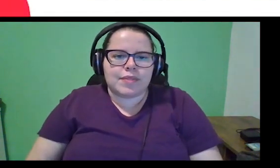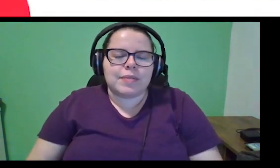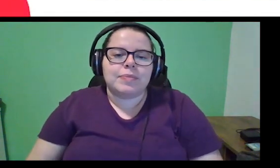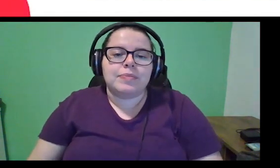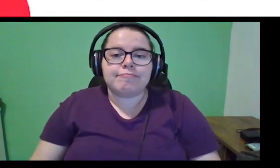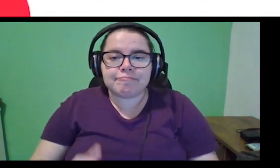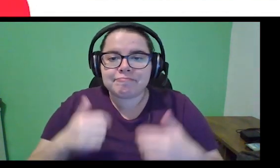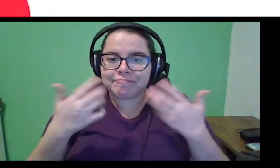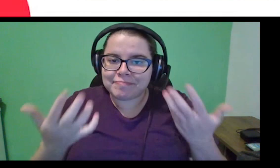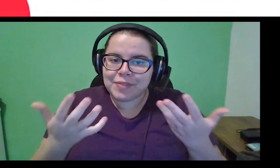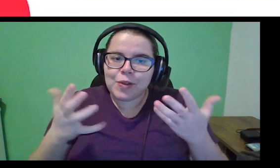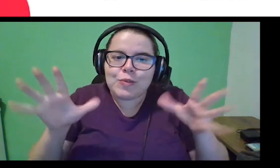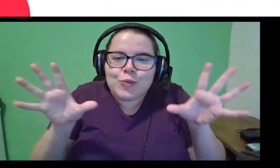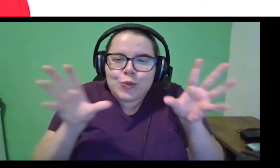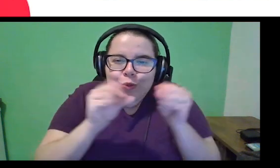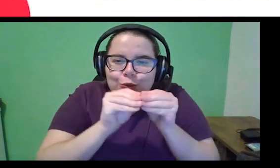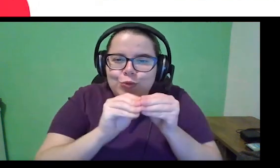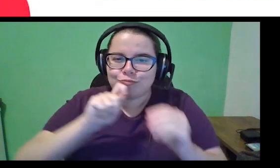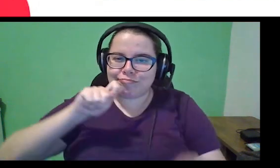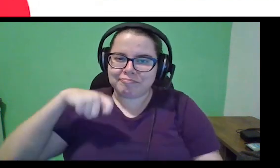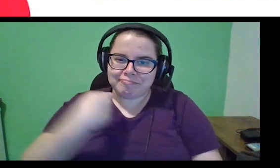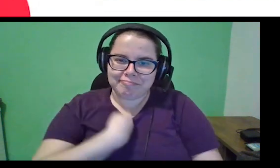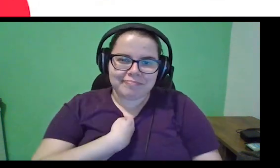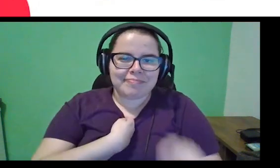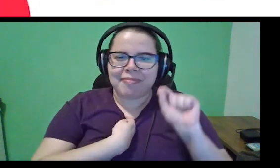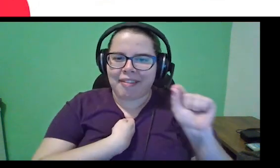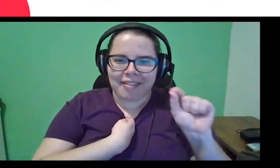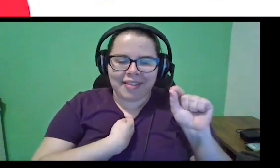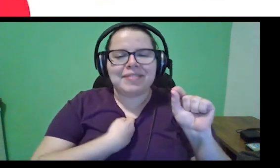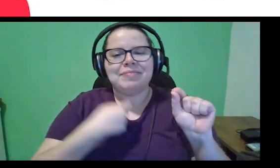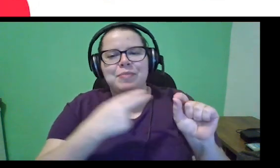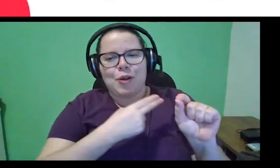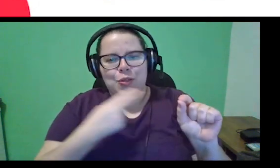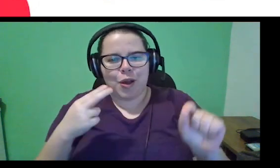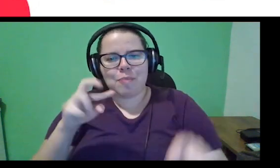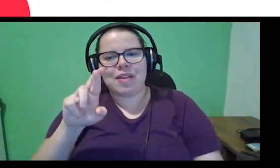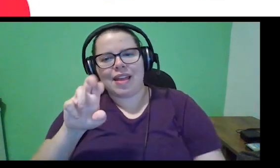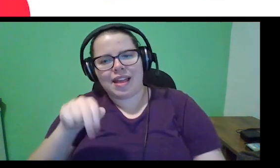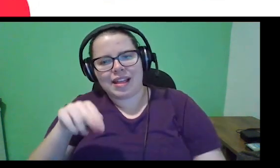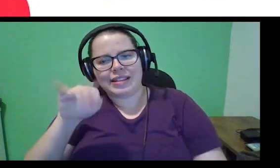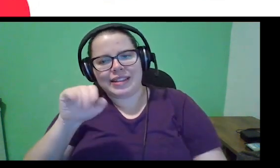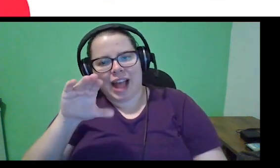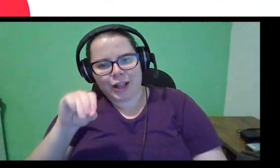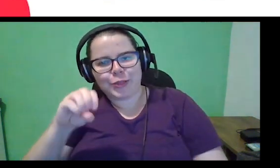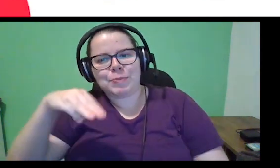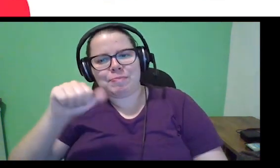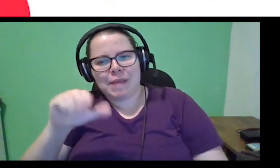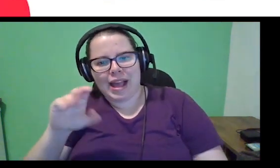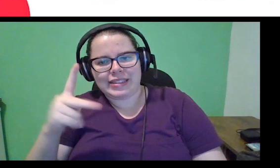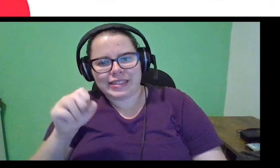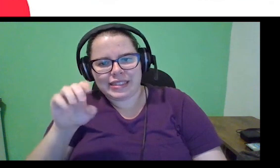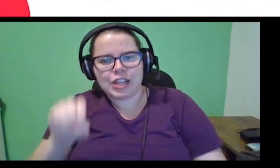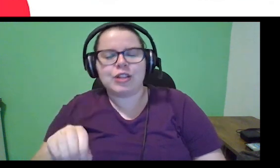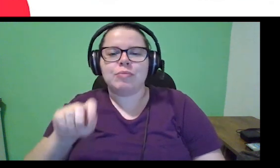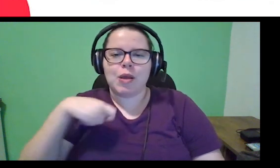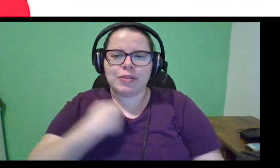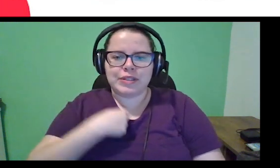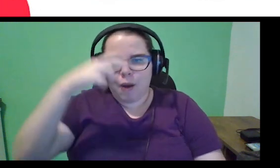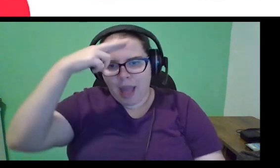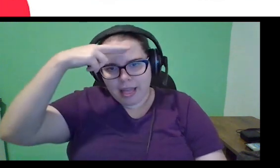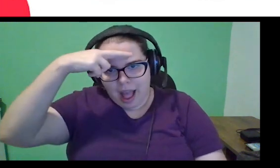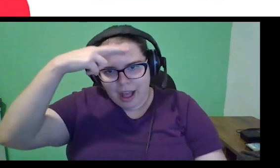Bom, gente, me falando um pouquinho de mim, eu sou o Renato Maceiro, eu sou gerente sênior na CIT,